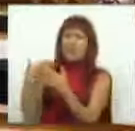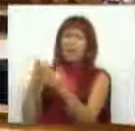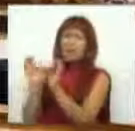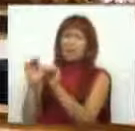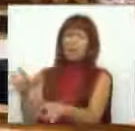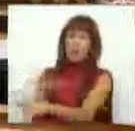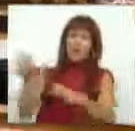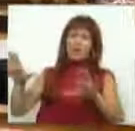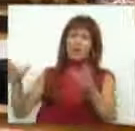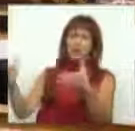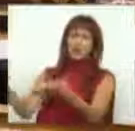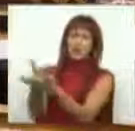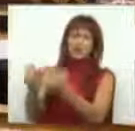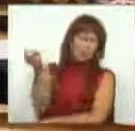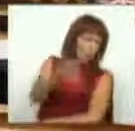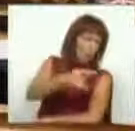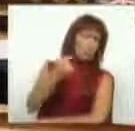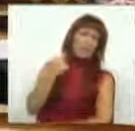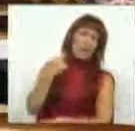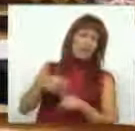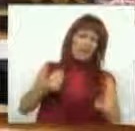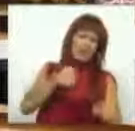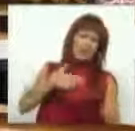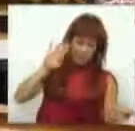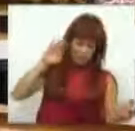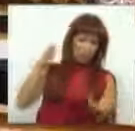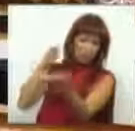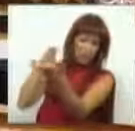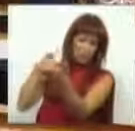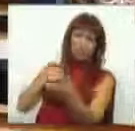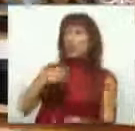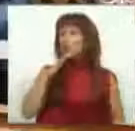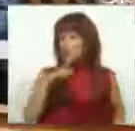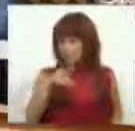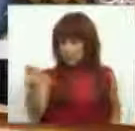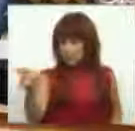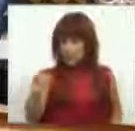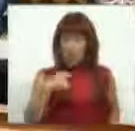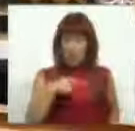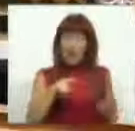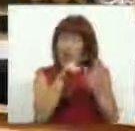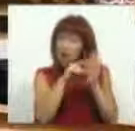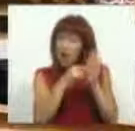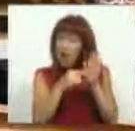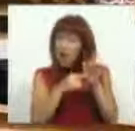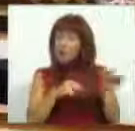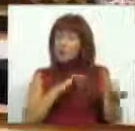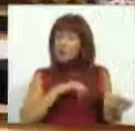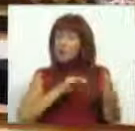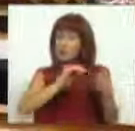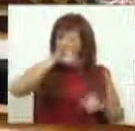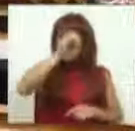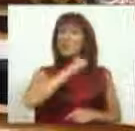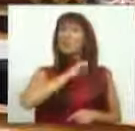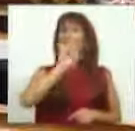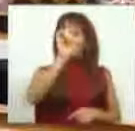os grandes grupos económicos em vez dos pequenos e médios empresários. Eu vou-vos dizer o que é que esta norma do Sr. Secretário de Estado